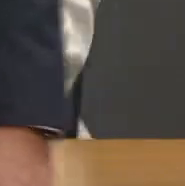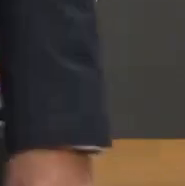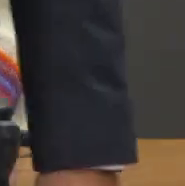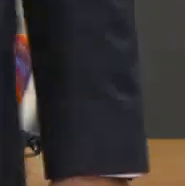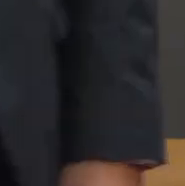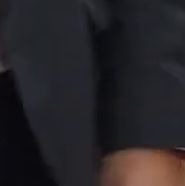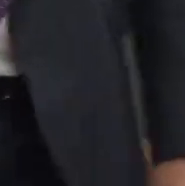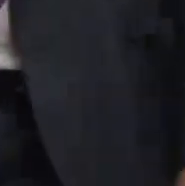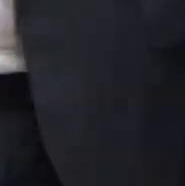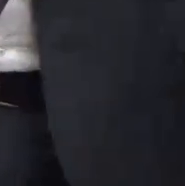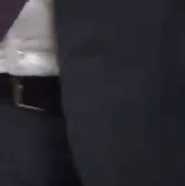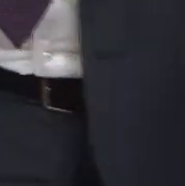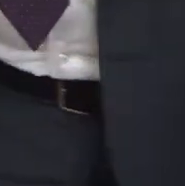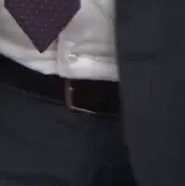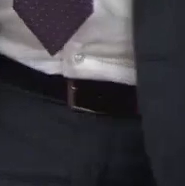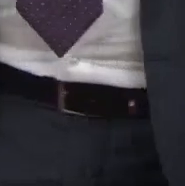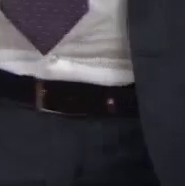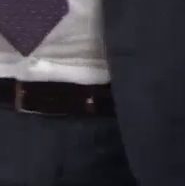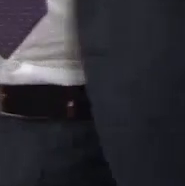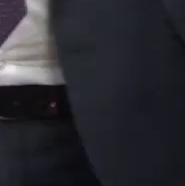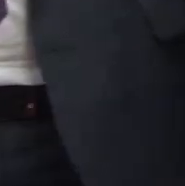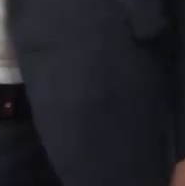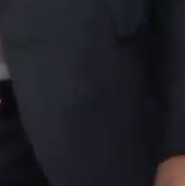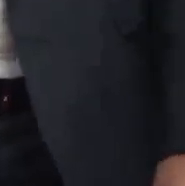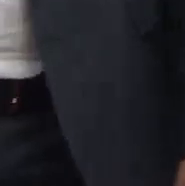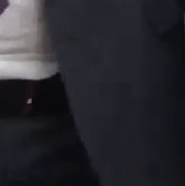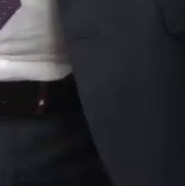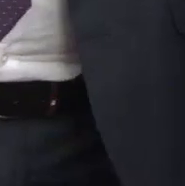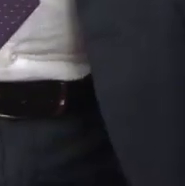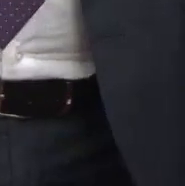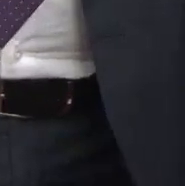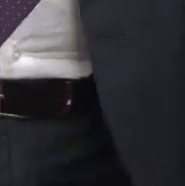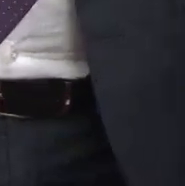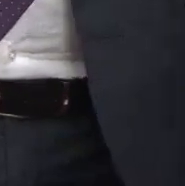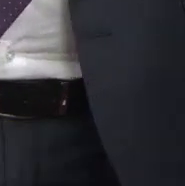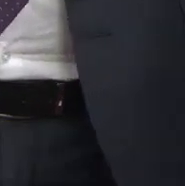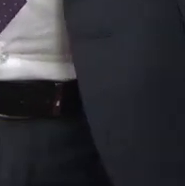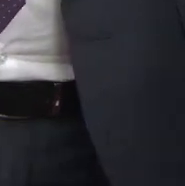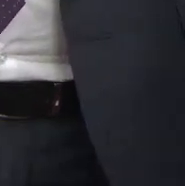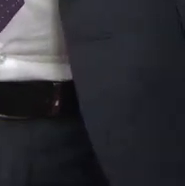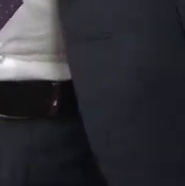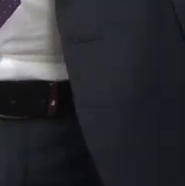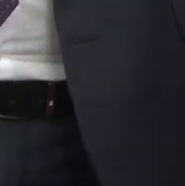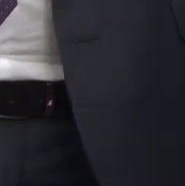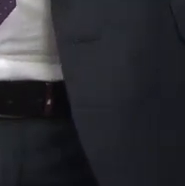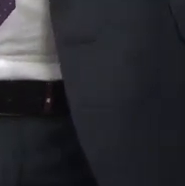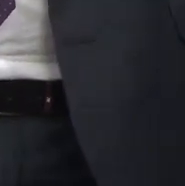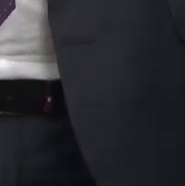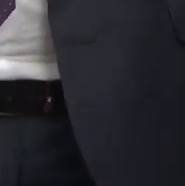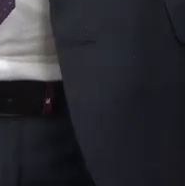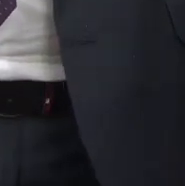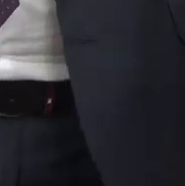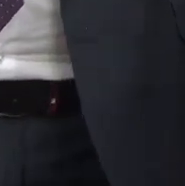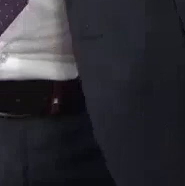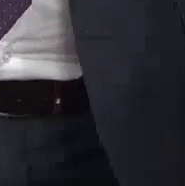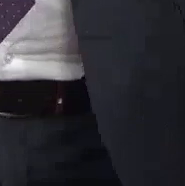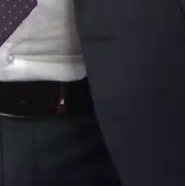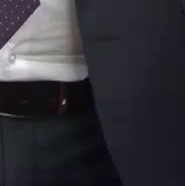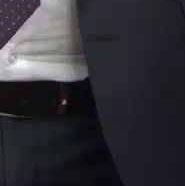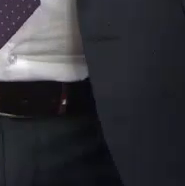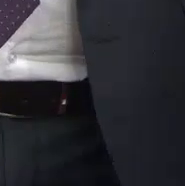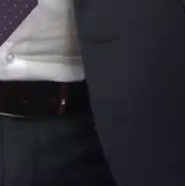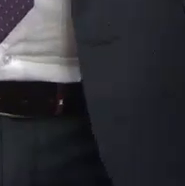lazer e juventude, da primeira sessão legislativa ordinária da vigésima legislatura. A presidência